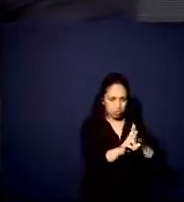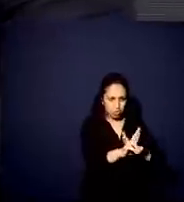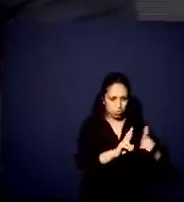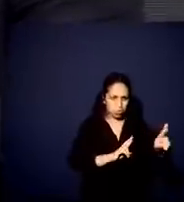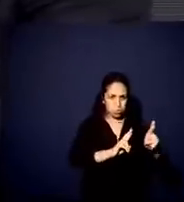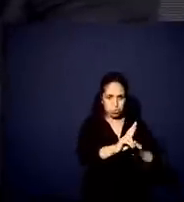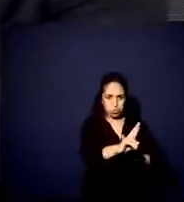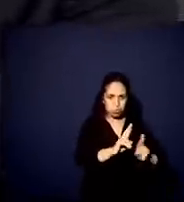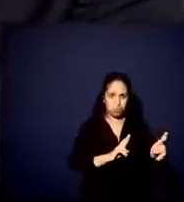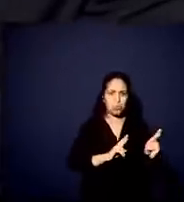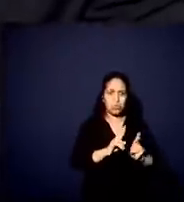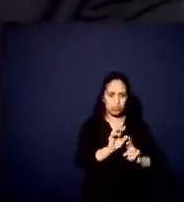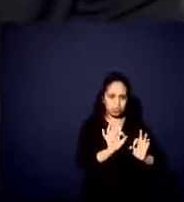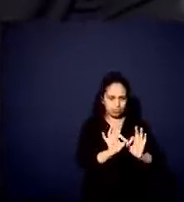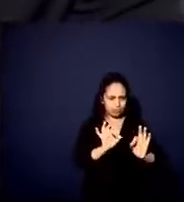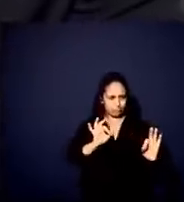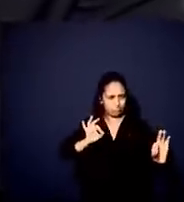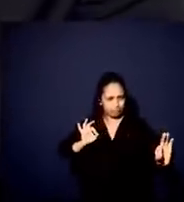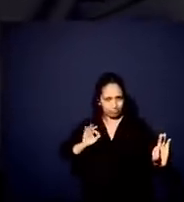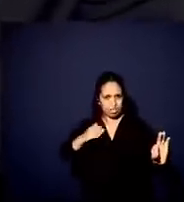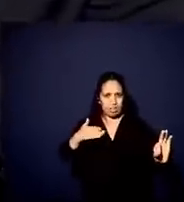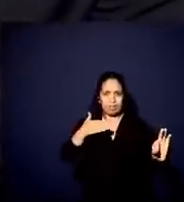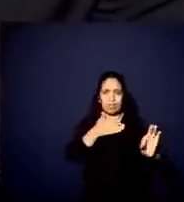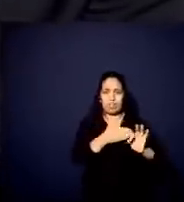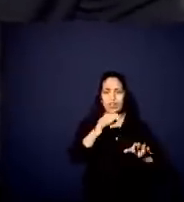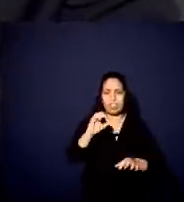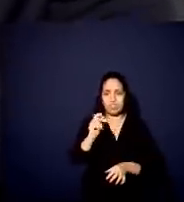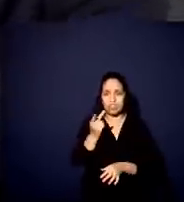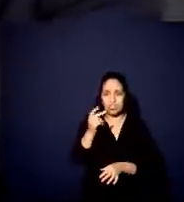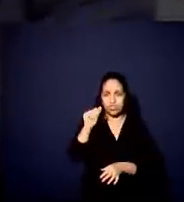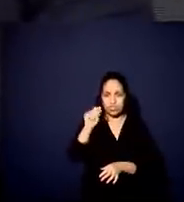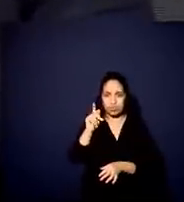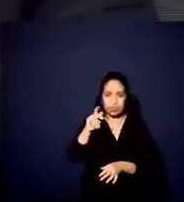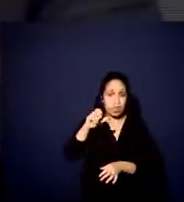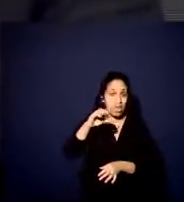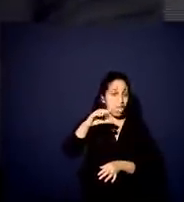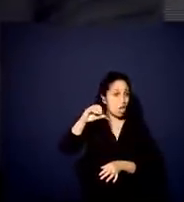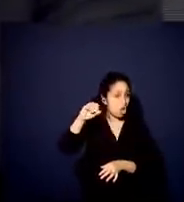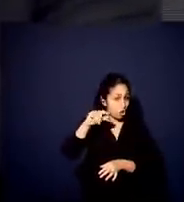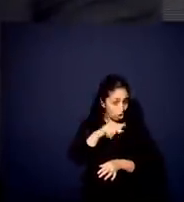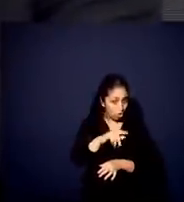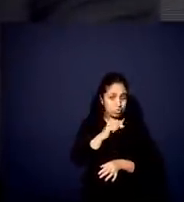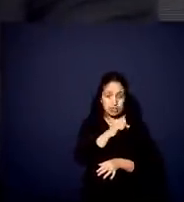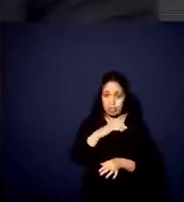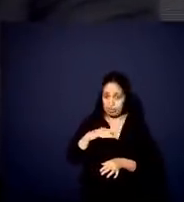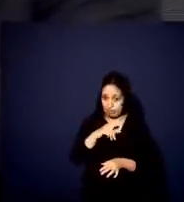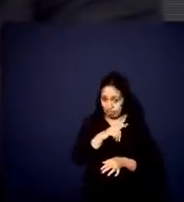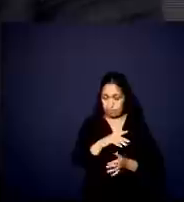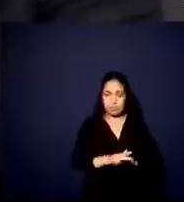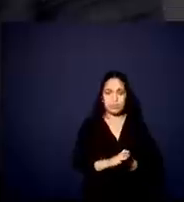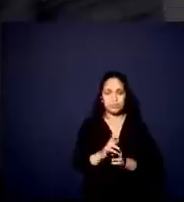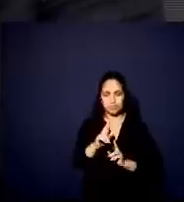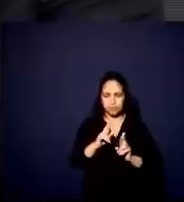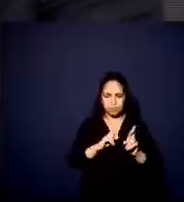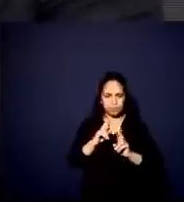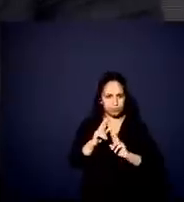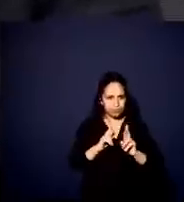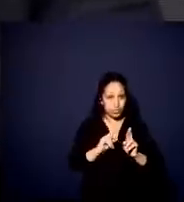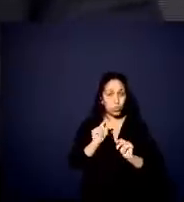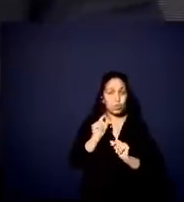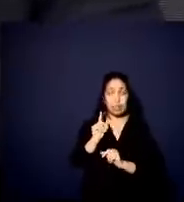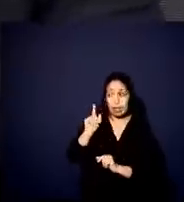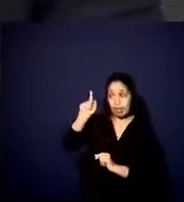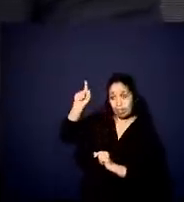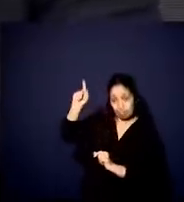o porto de Paranaguá, com o ramal até Chapecó, pegando o oeste catarinense, e essa é uma ferrovia que foi considerada pela Coroa Britânica